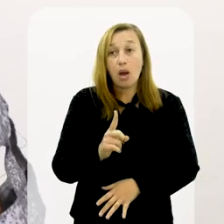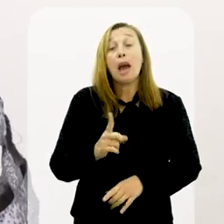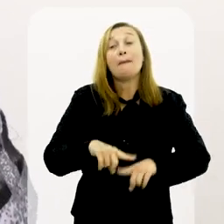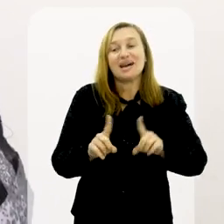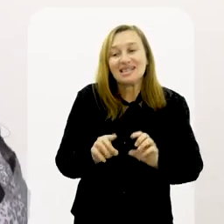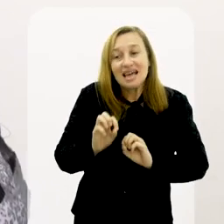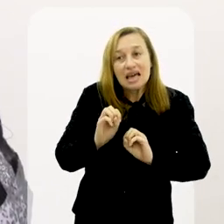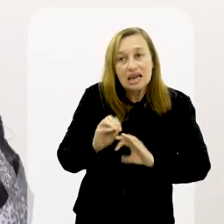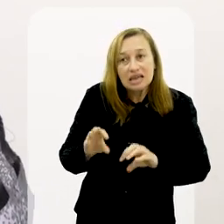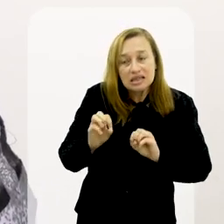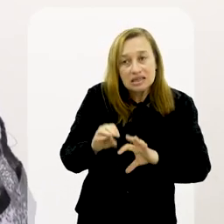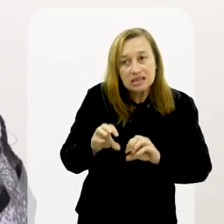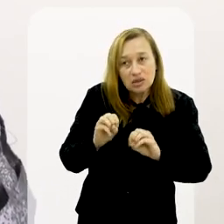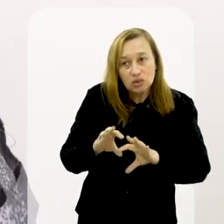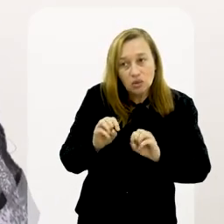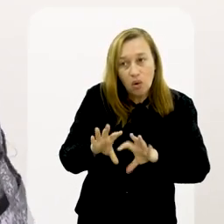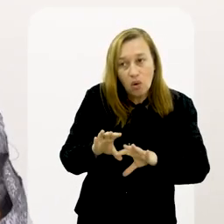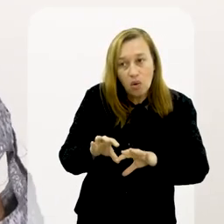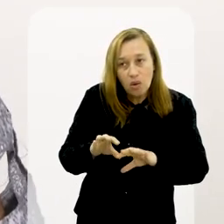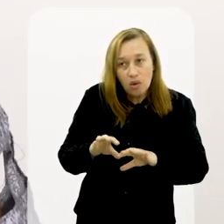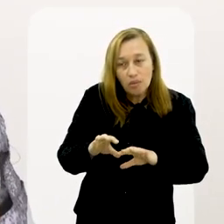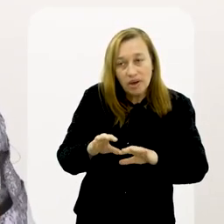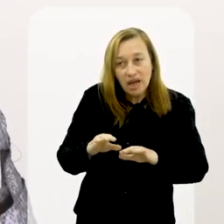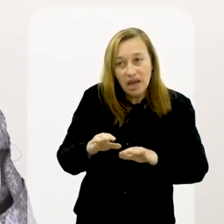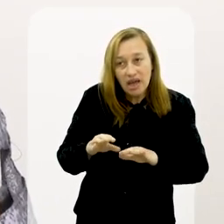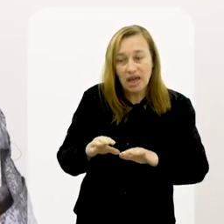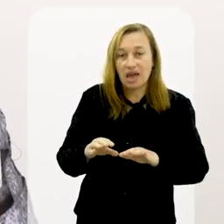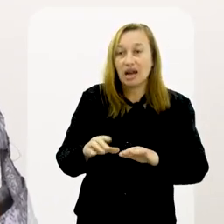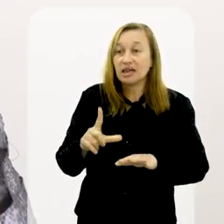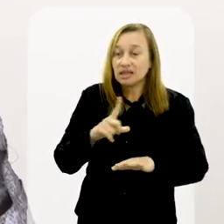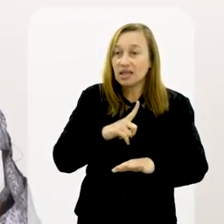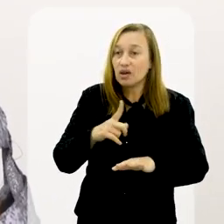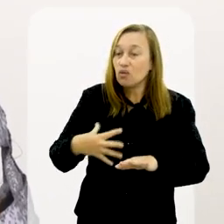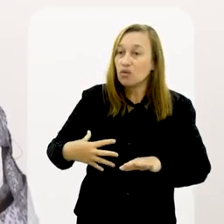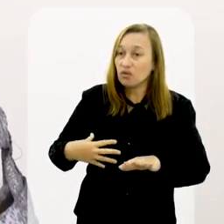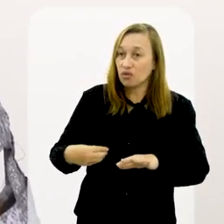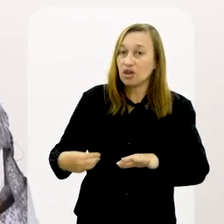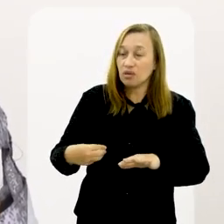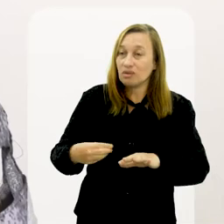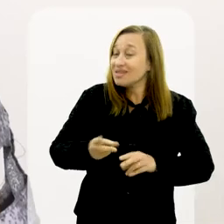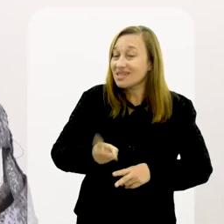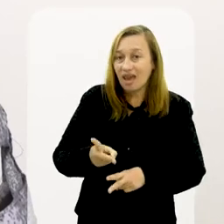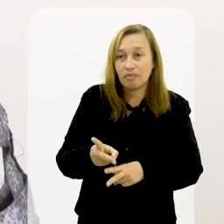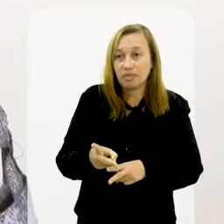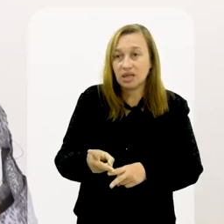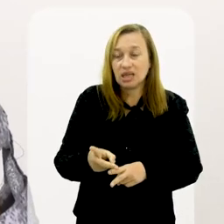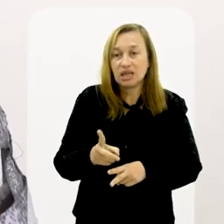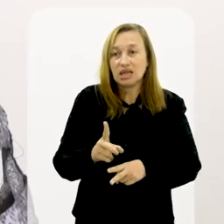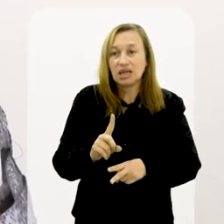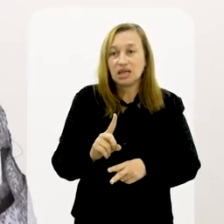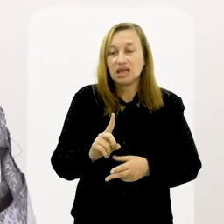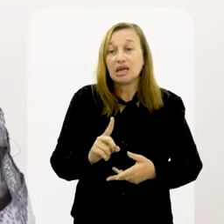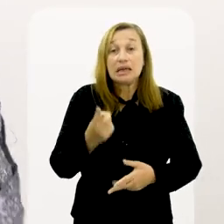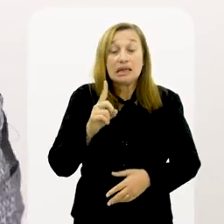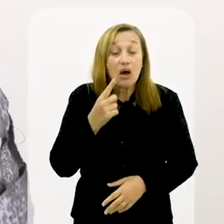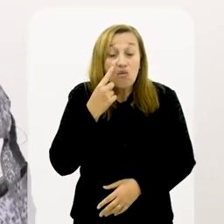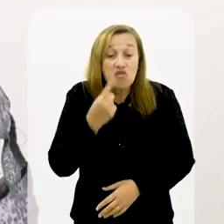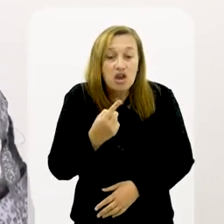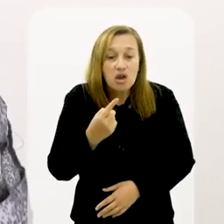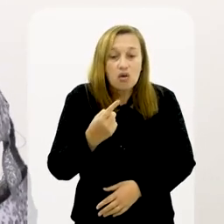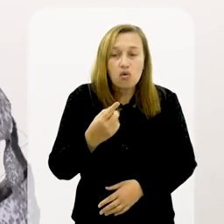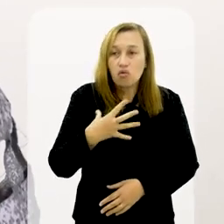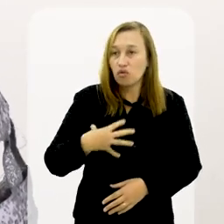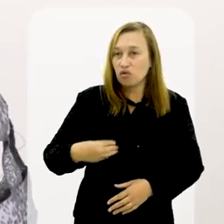ela ir na frente do filho e não ela perder o filho. Não uma mãe enterrar um filho. Sim. Então,